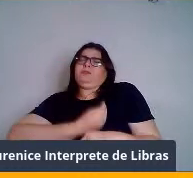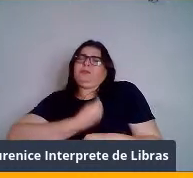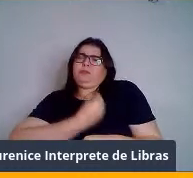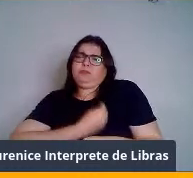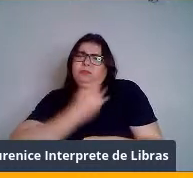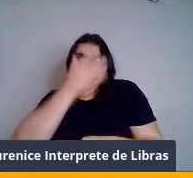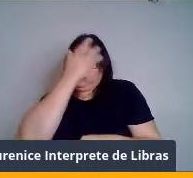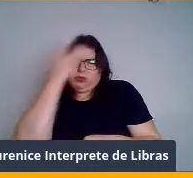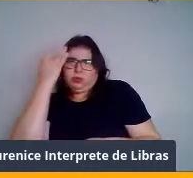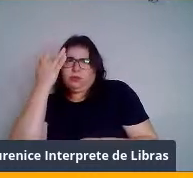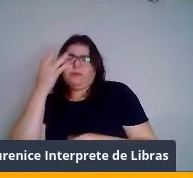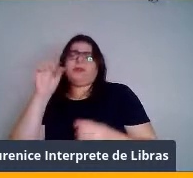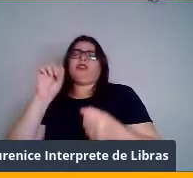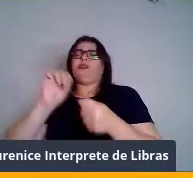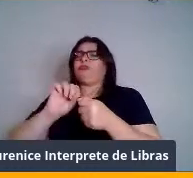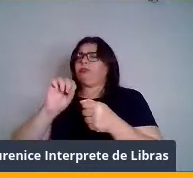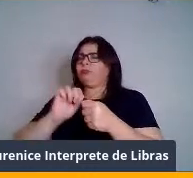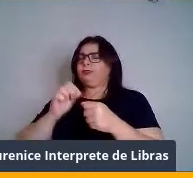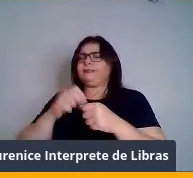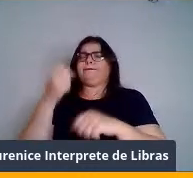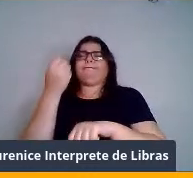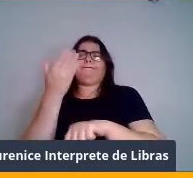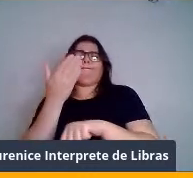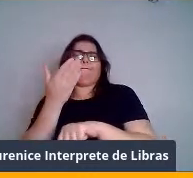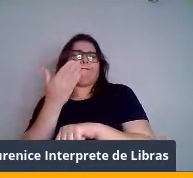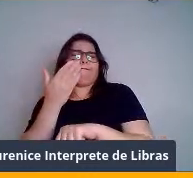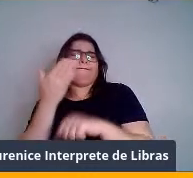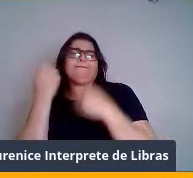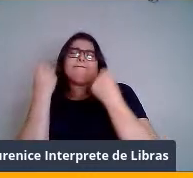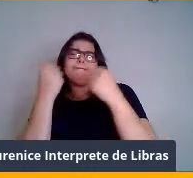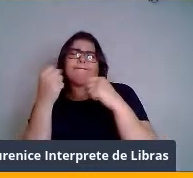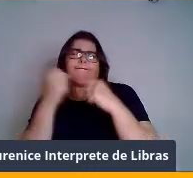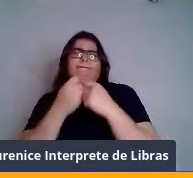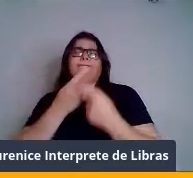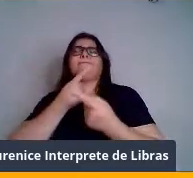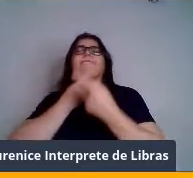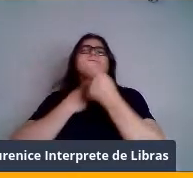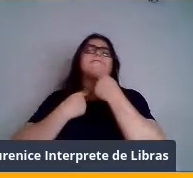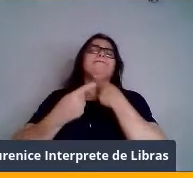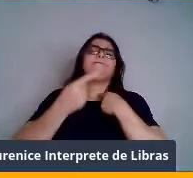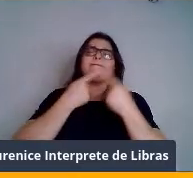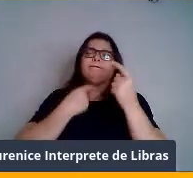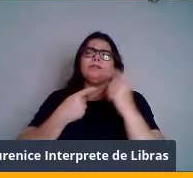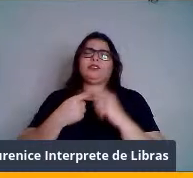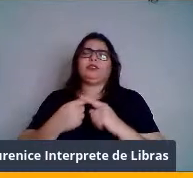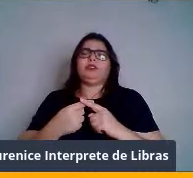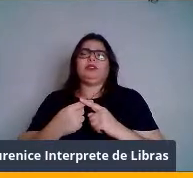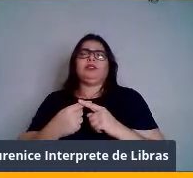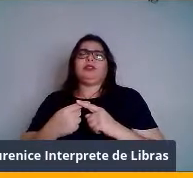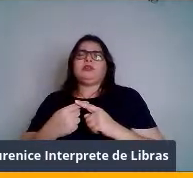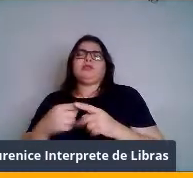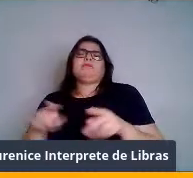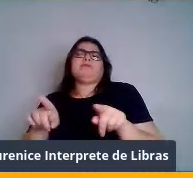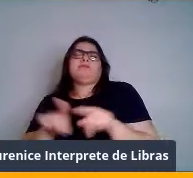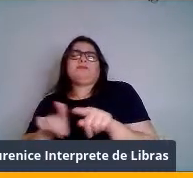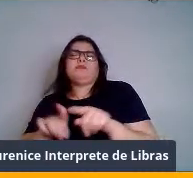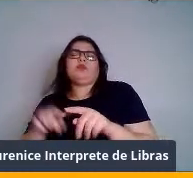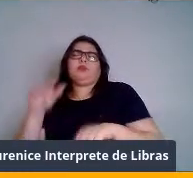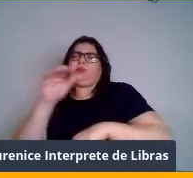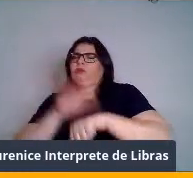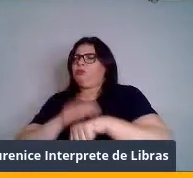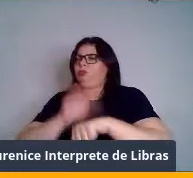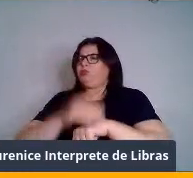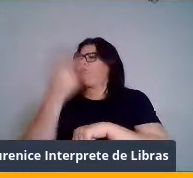fazem no dia que der certo. Tratem o exercício